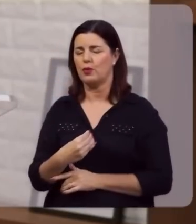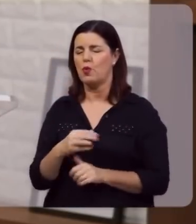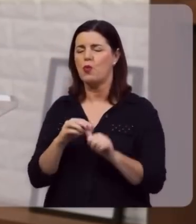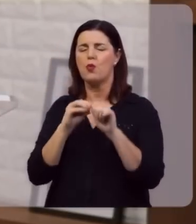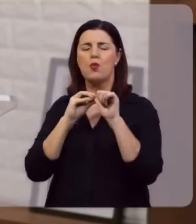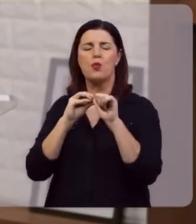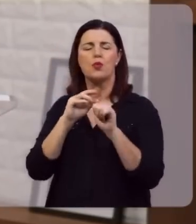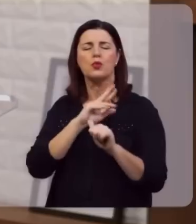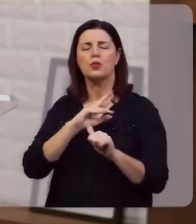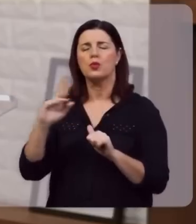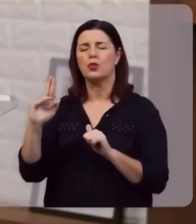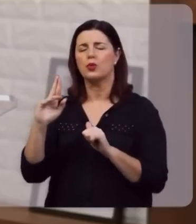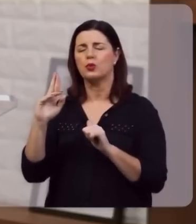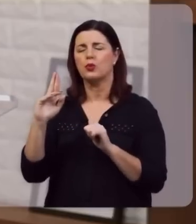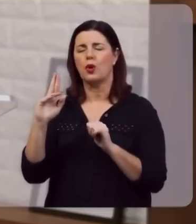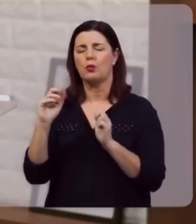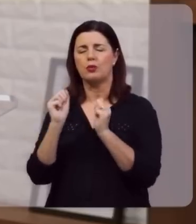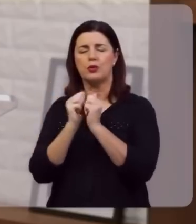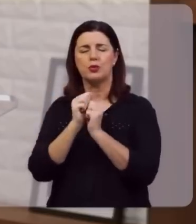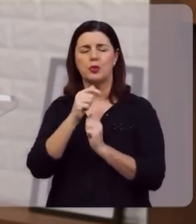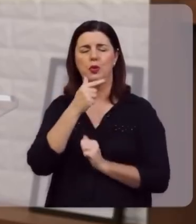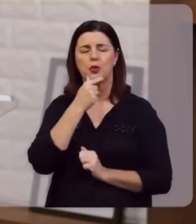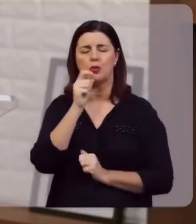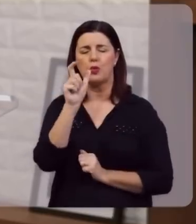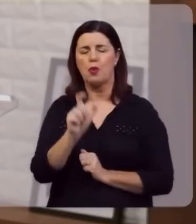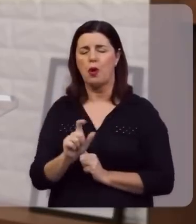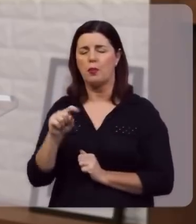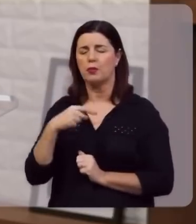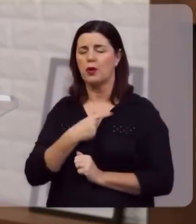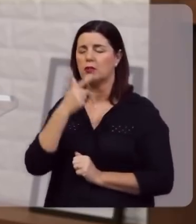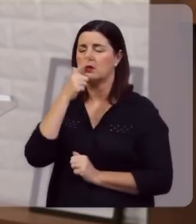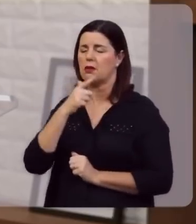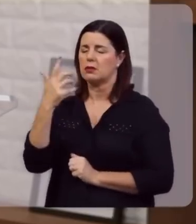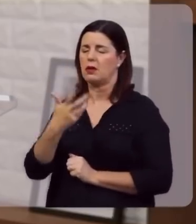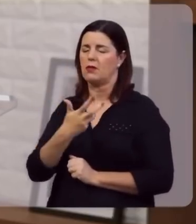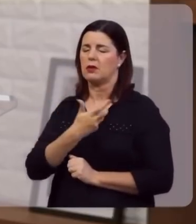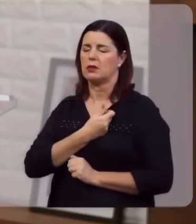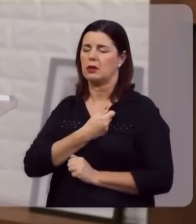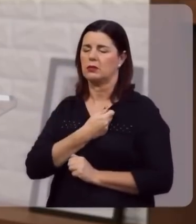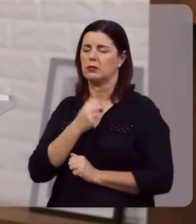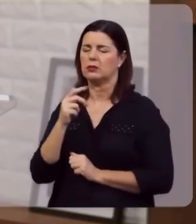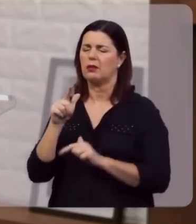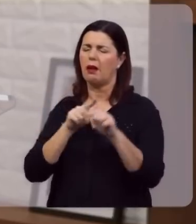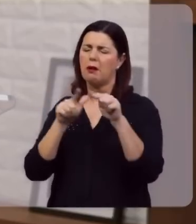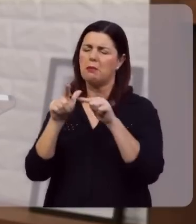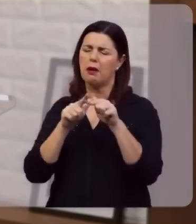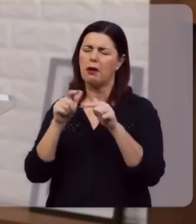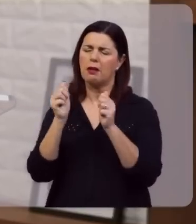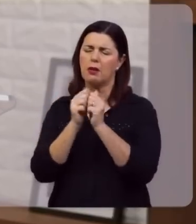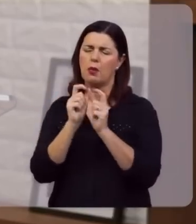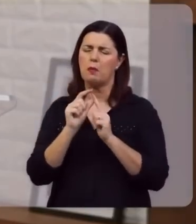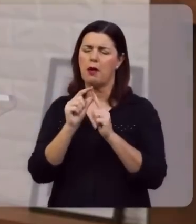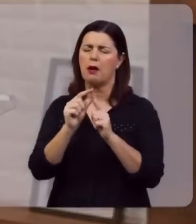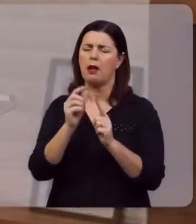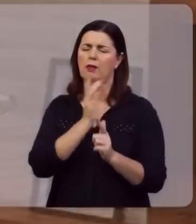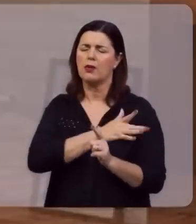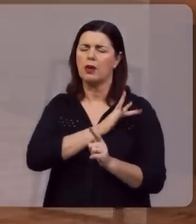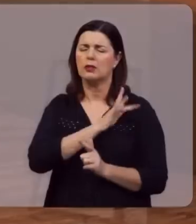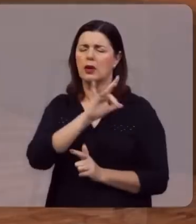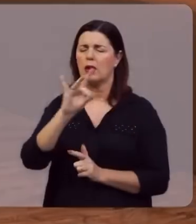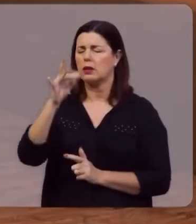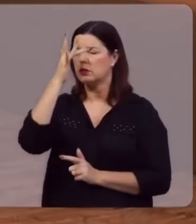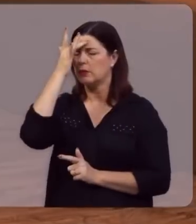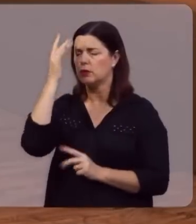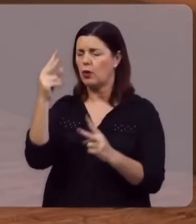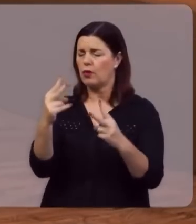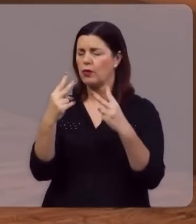o único nome, dado entre os homens, pelo qual importa, que sejamos salvos, aplica esta palavra, Senhor, ao coração daqueles, que